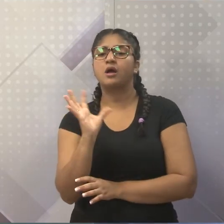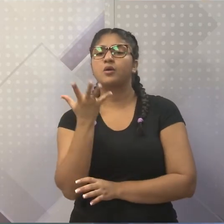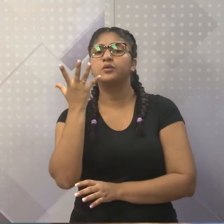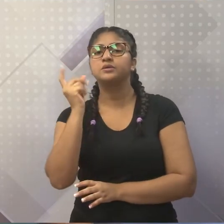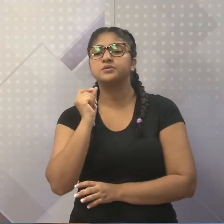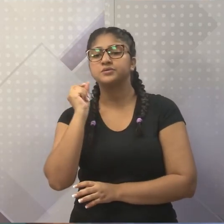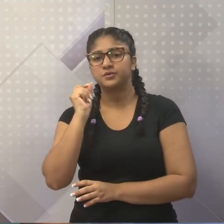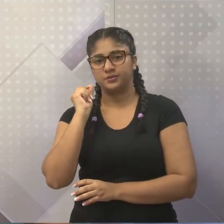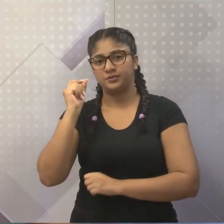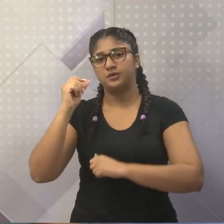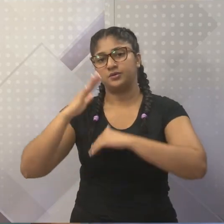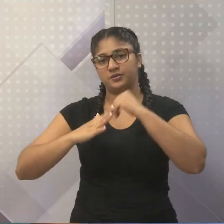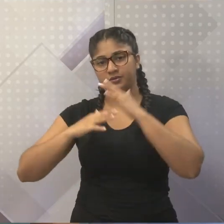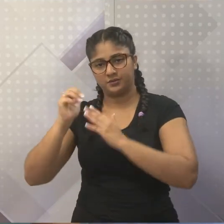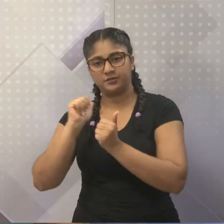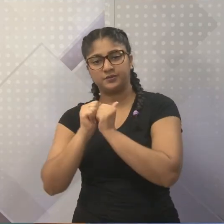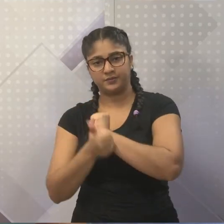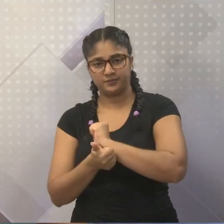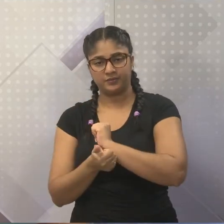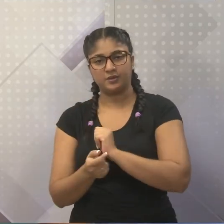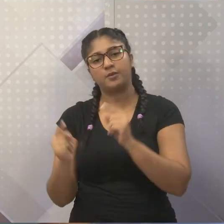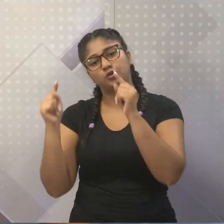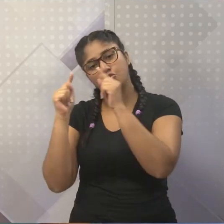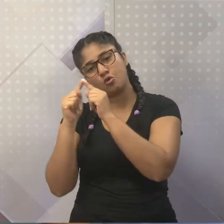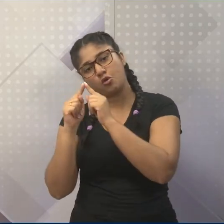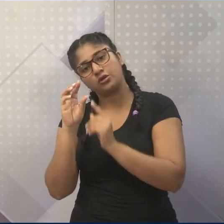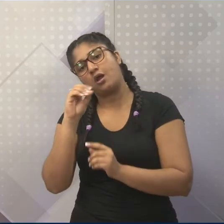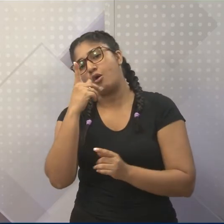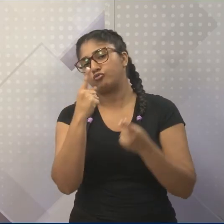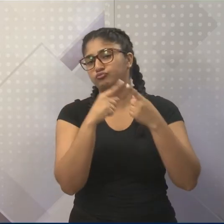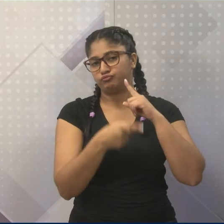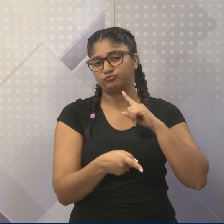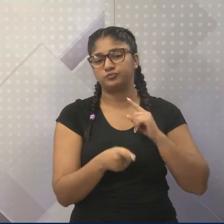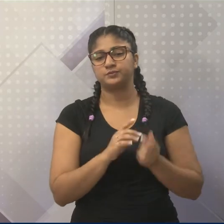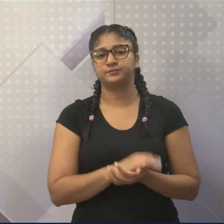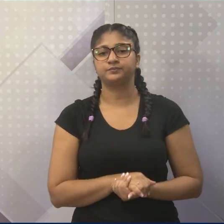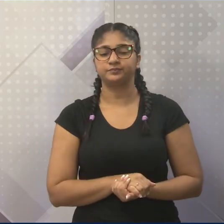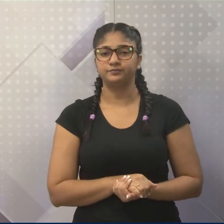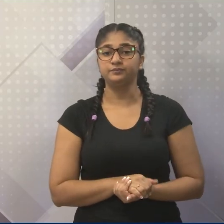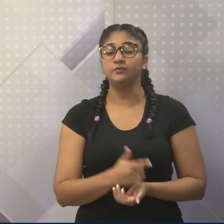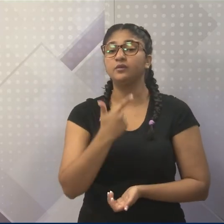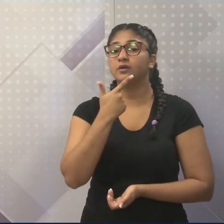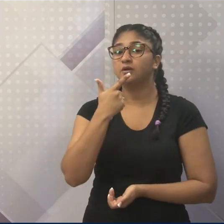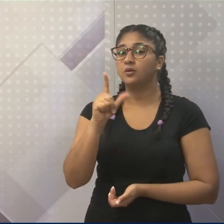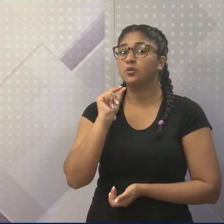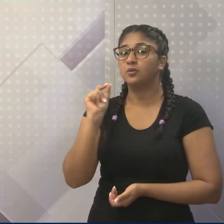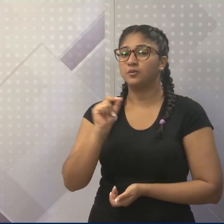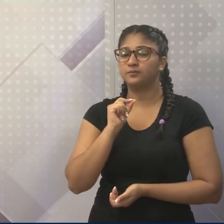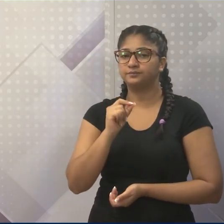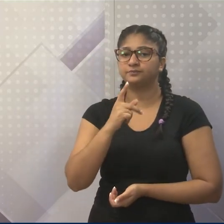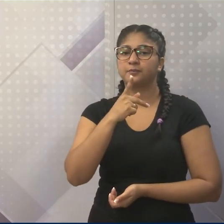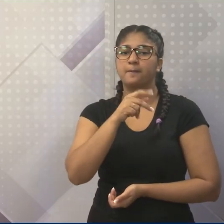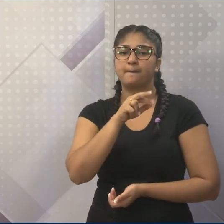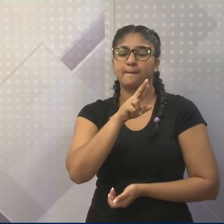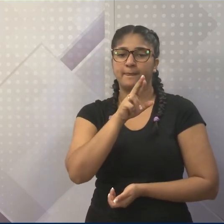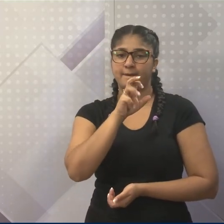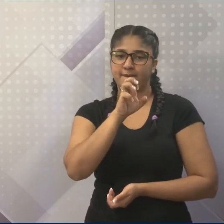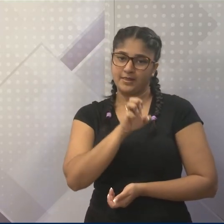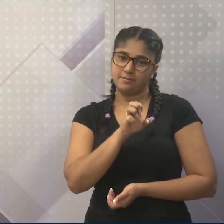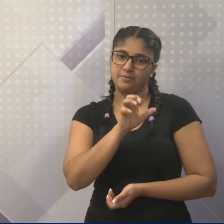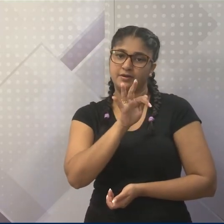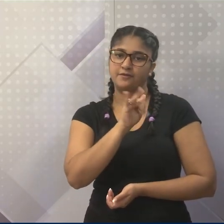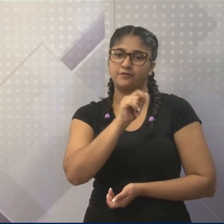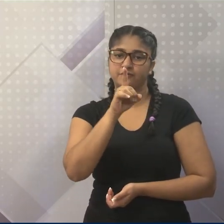que ele está tentando narrar. Que pode concordar ou não, né? Outra coisa também, prefixos ligados aos